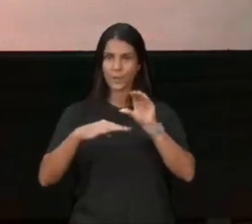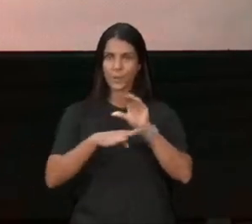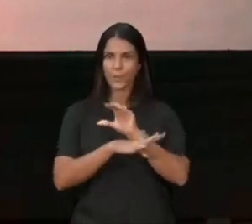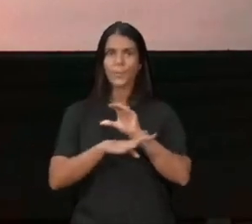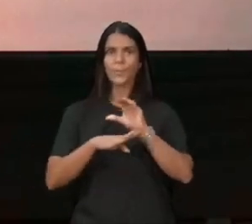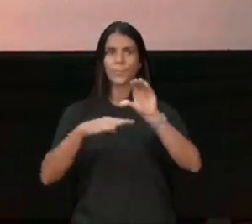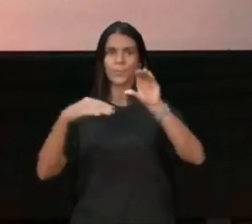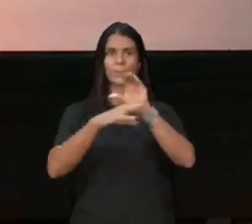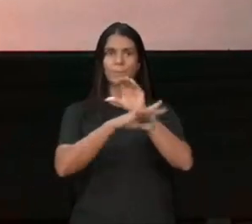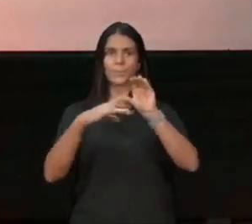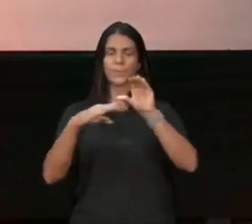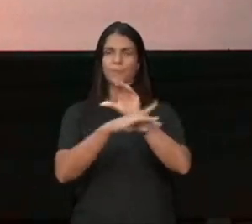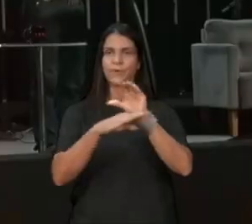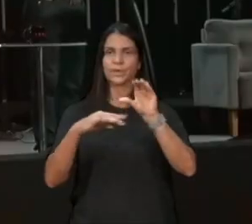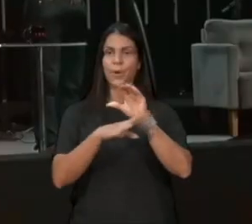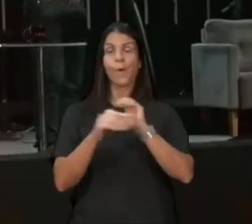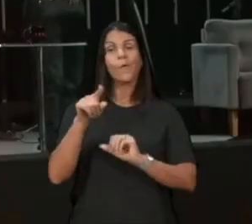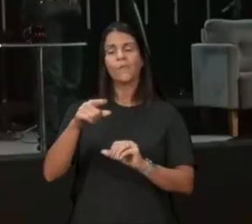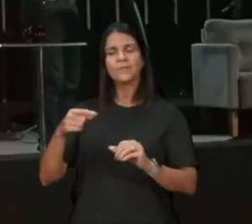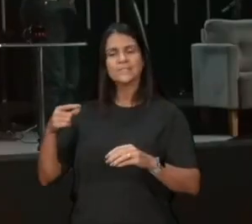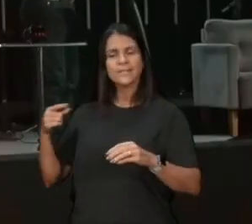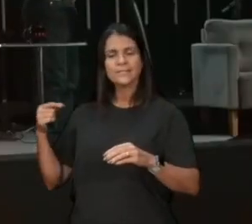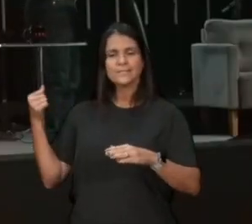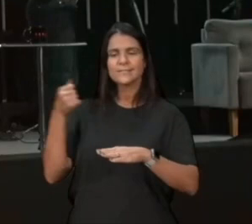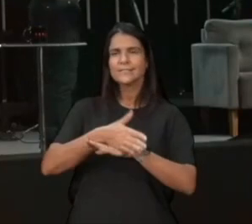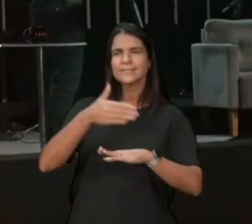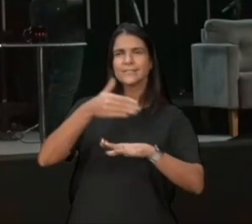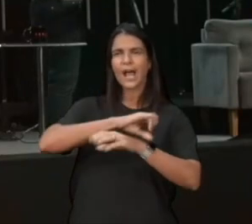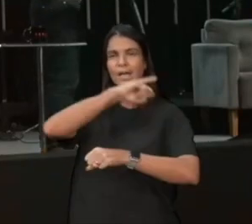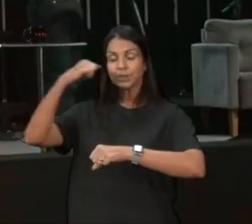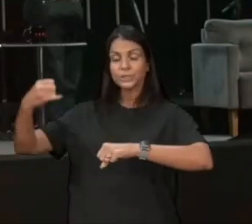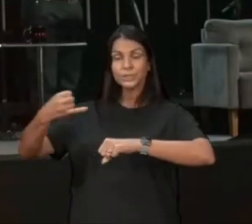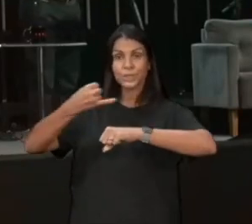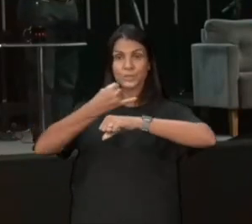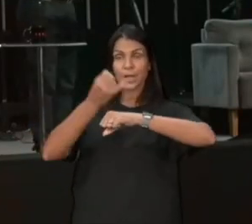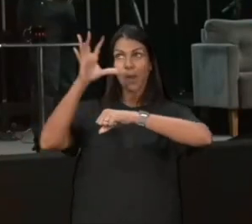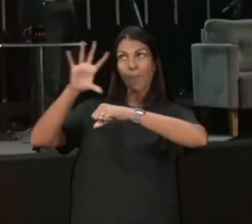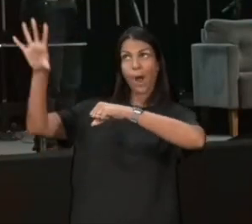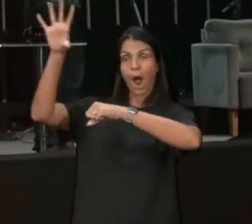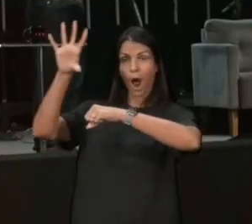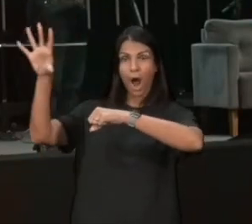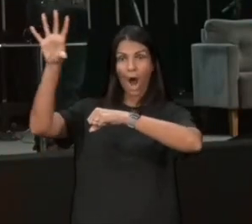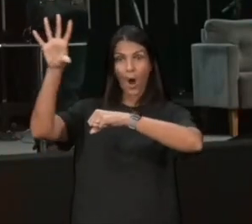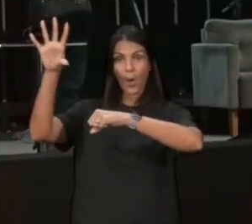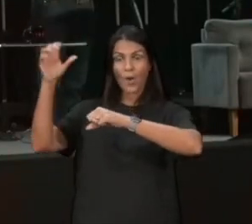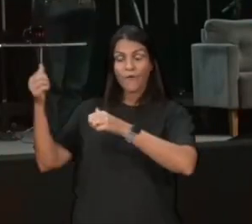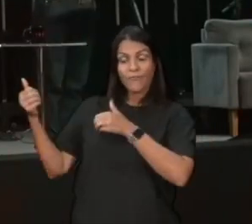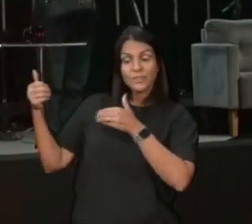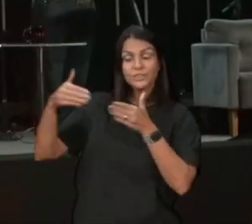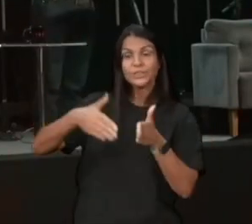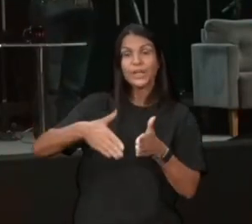você sai de Jerusalém, vai descendo, Jerusalém fica mais ao alto, e você então vai chegar na